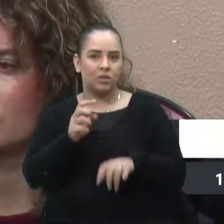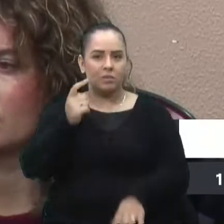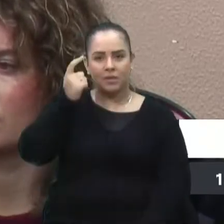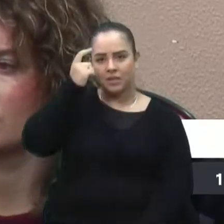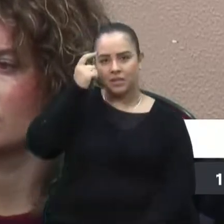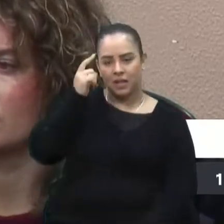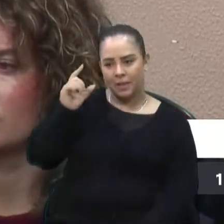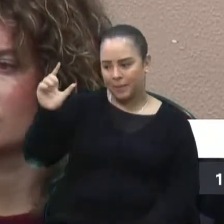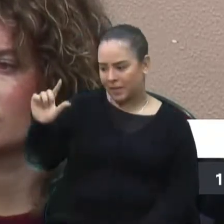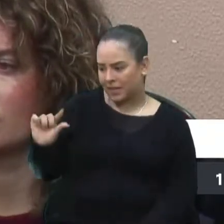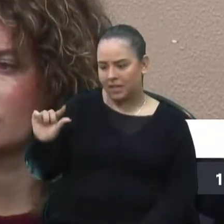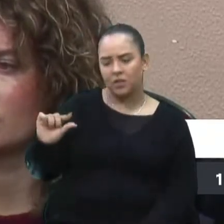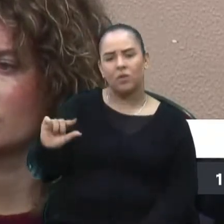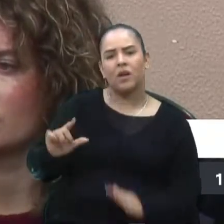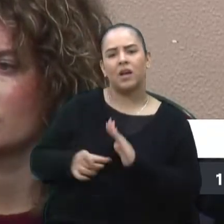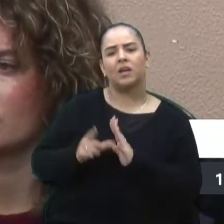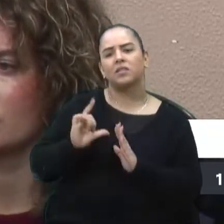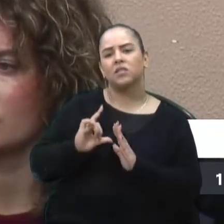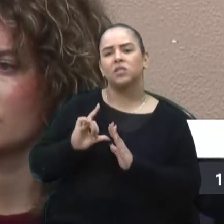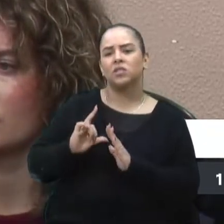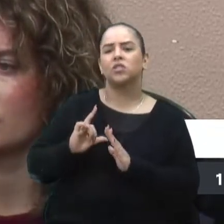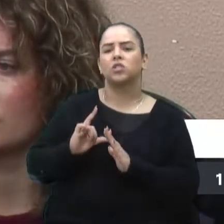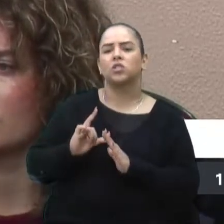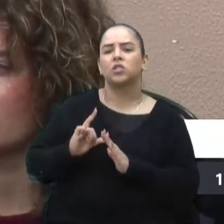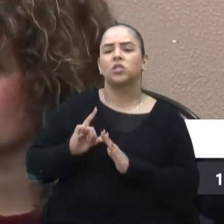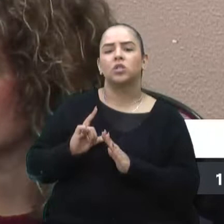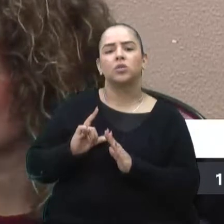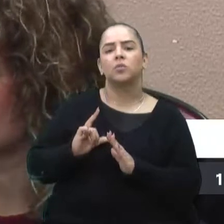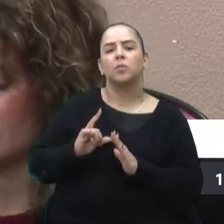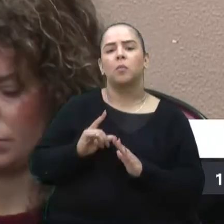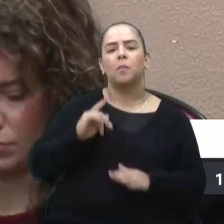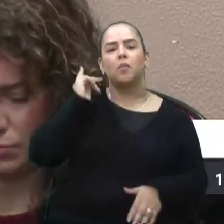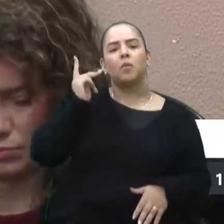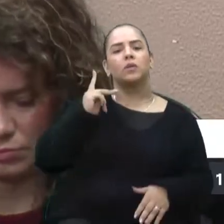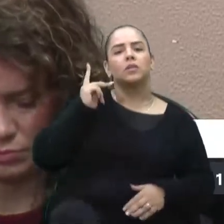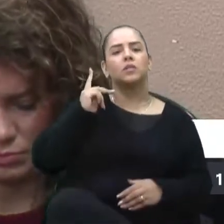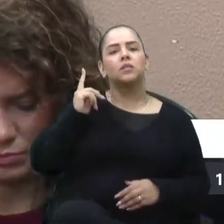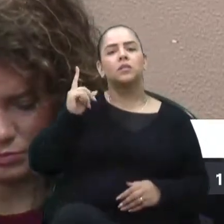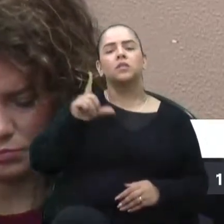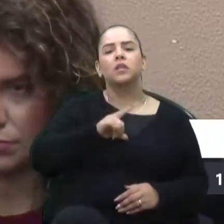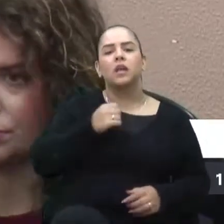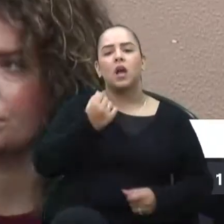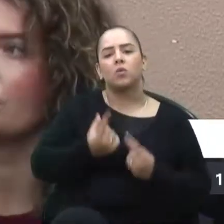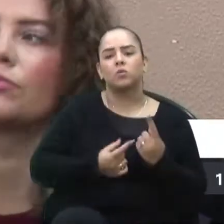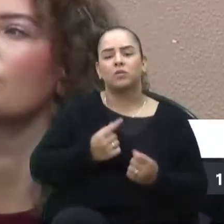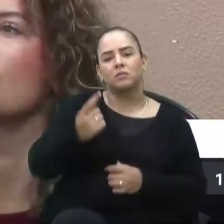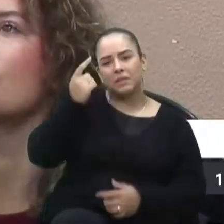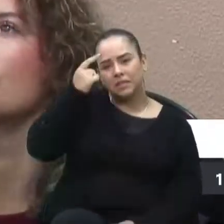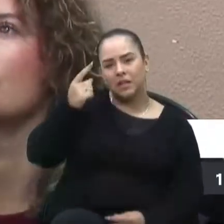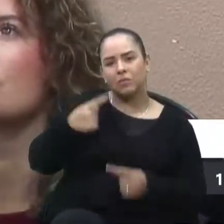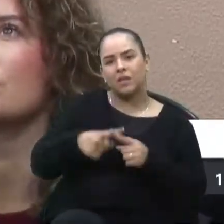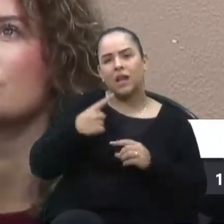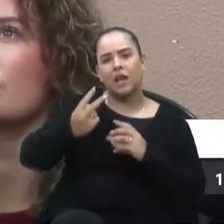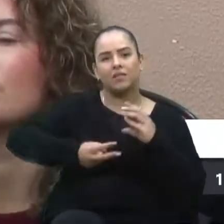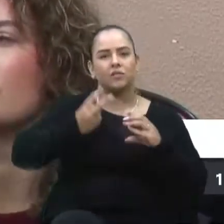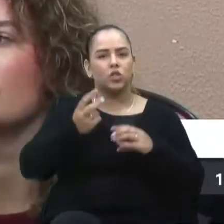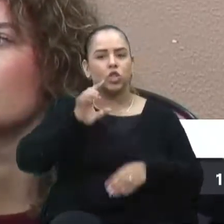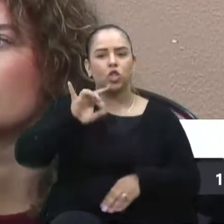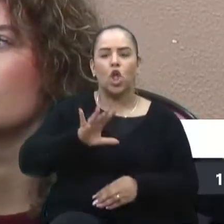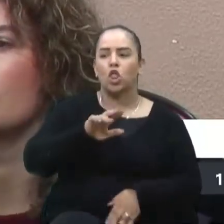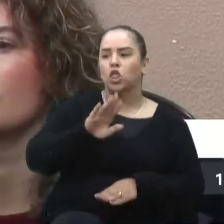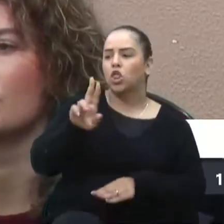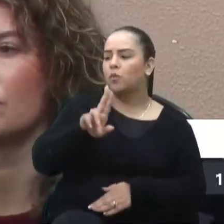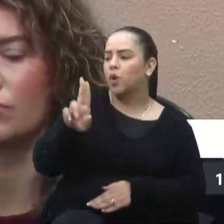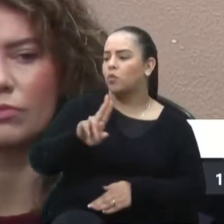pequeno, talvez antes de ser político, talvez eu também tinha alguns pensamentos, a câmara está lá só colocando o nome de rua,